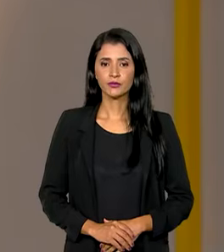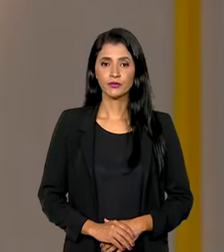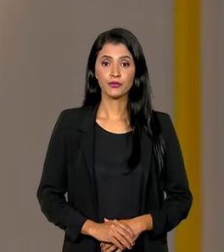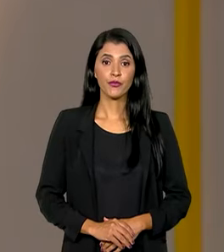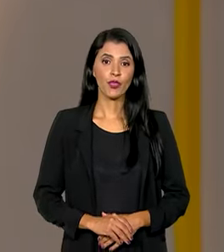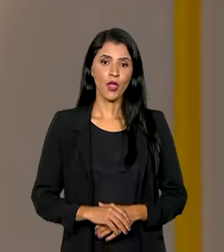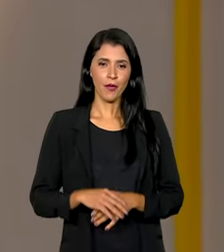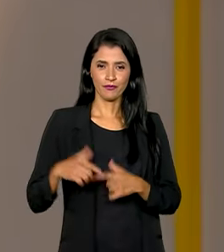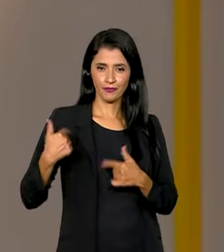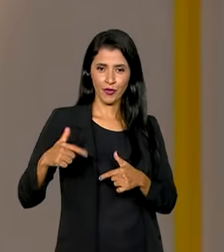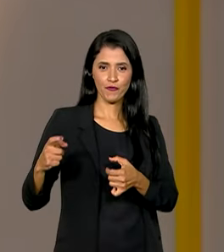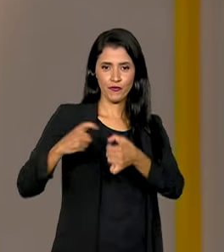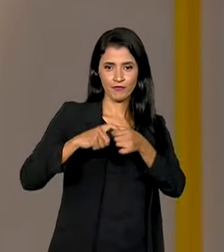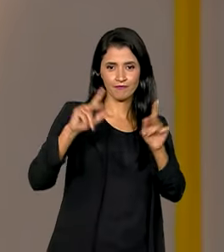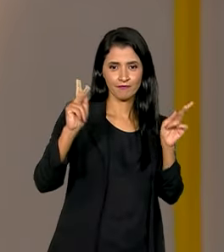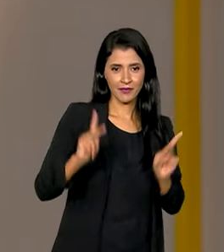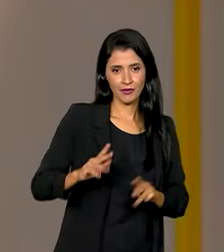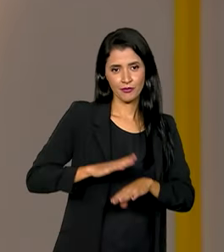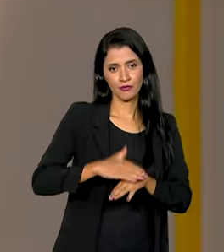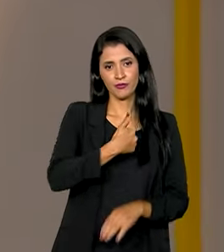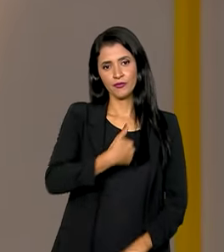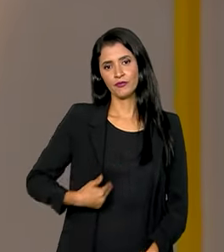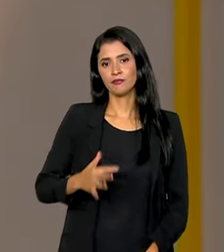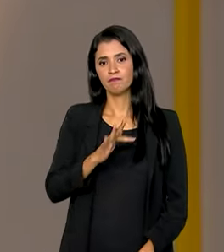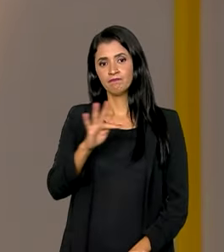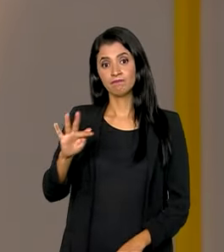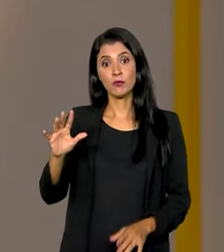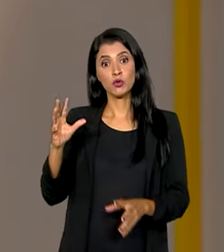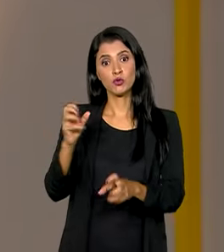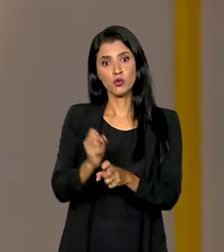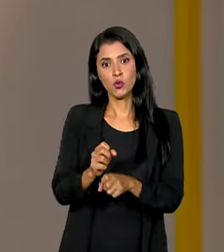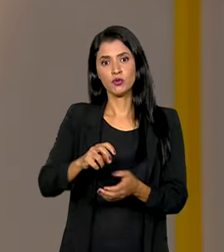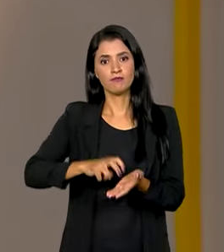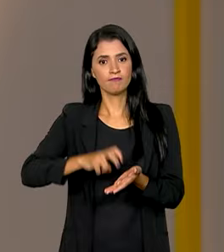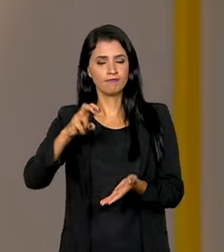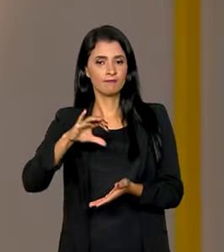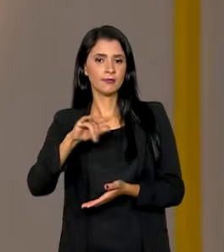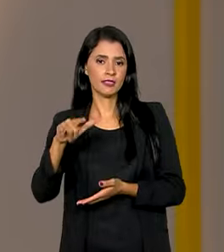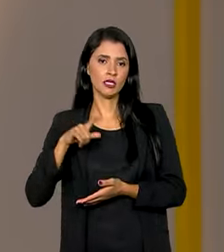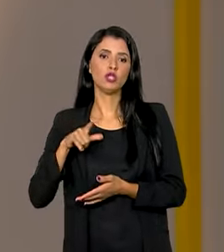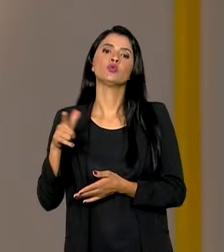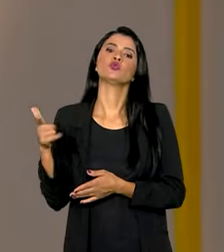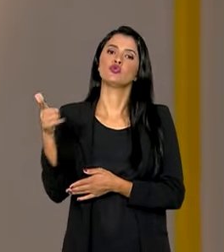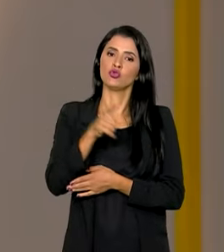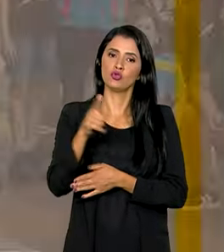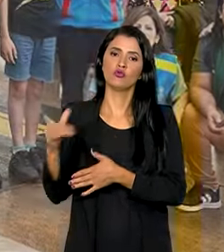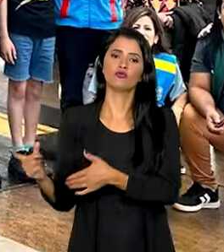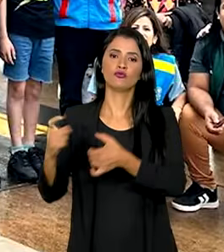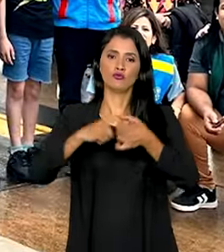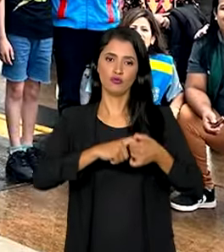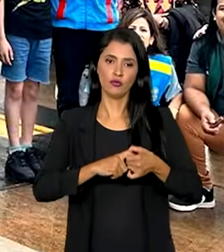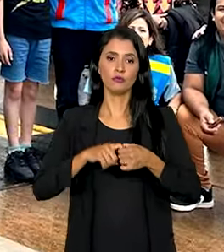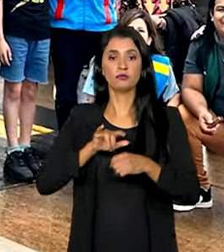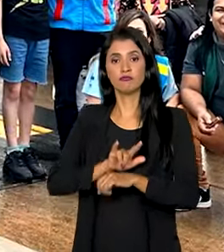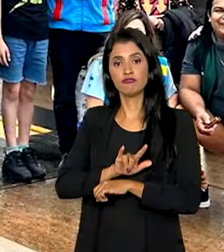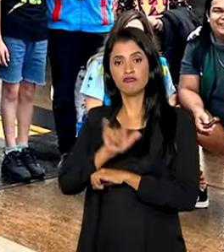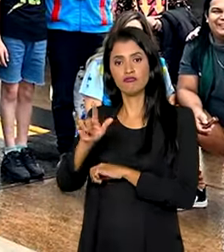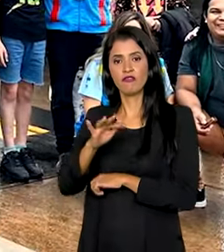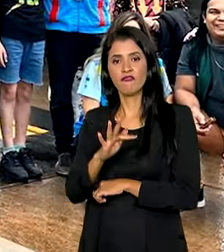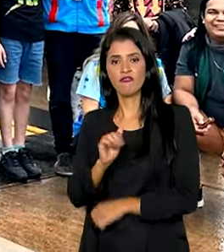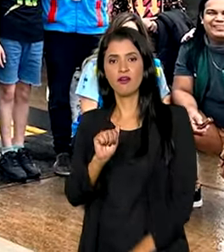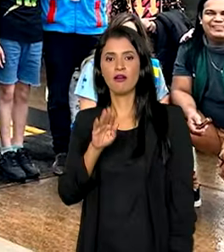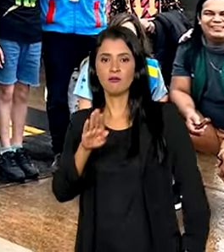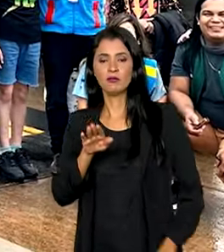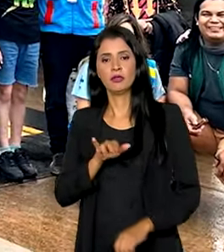A operação Voltando em Paz do Governo Federal cumpriu hoje cedo mais uma missão de repatriação. Uma aeronave da FAB